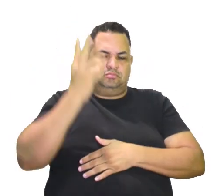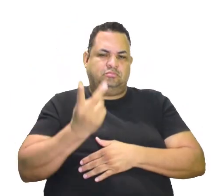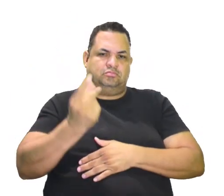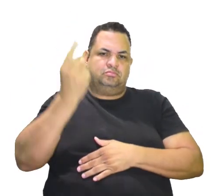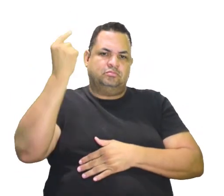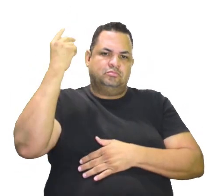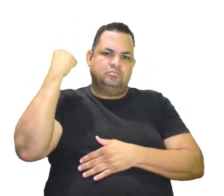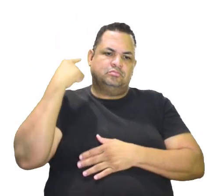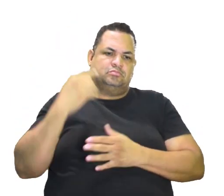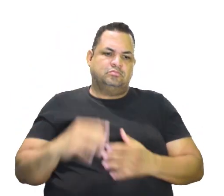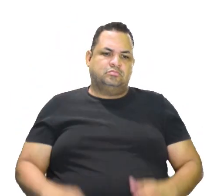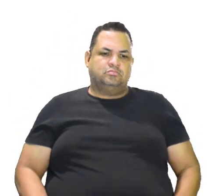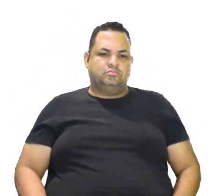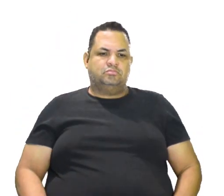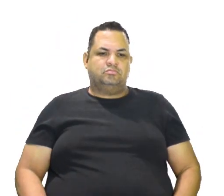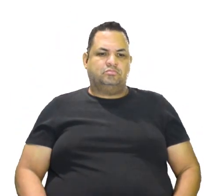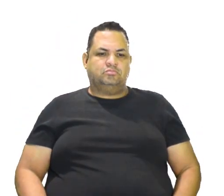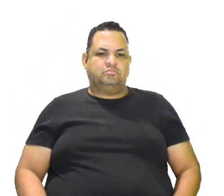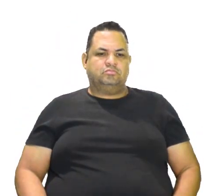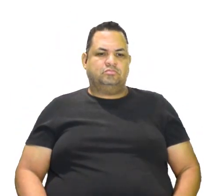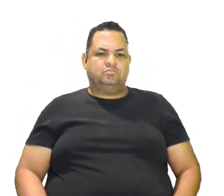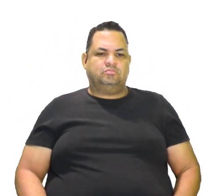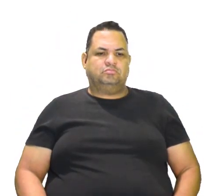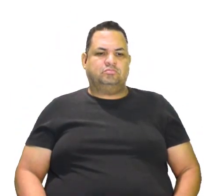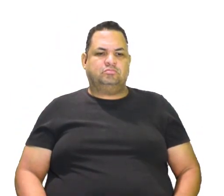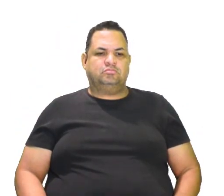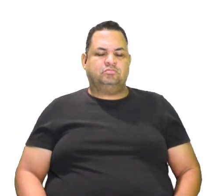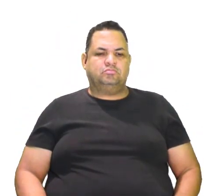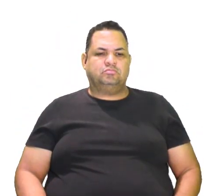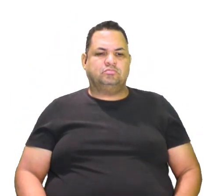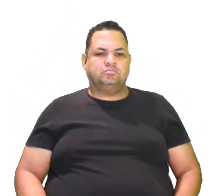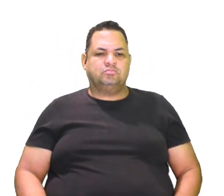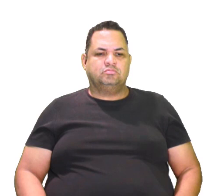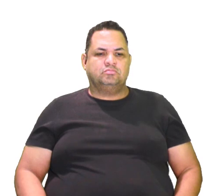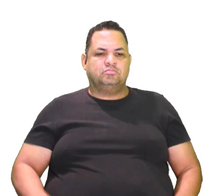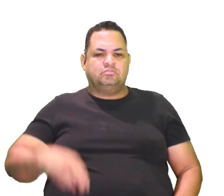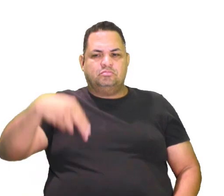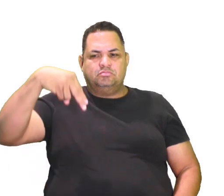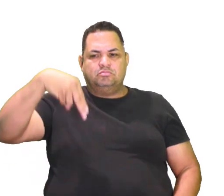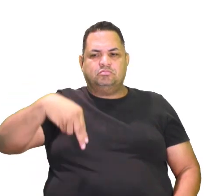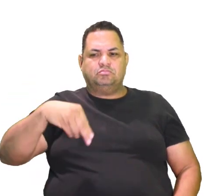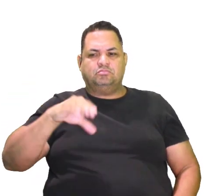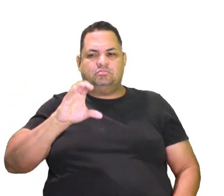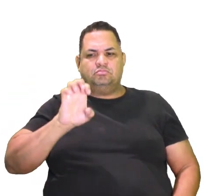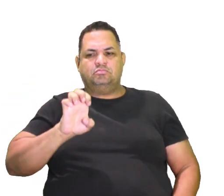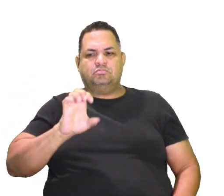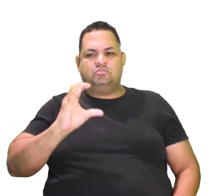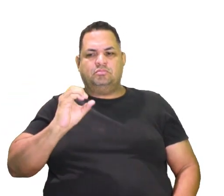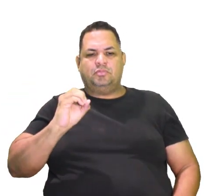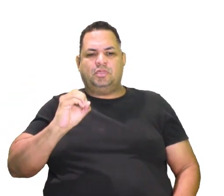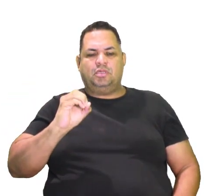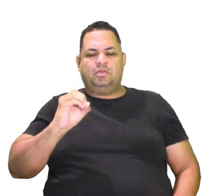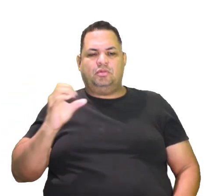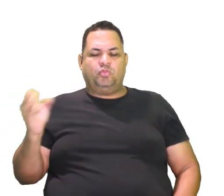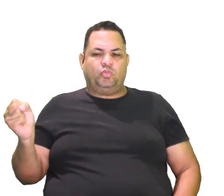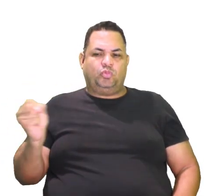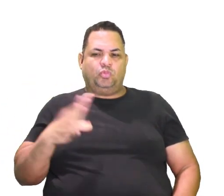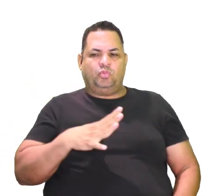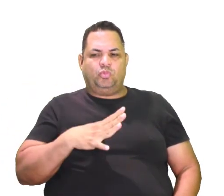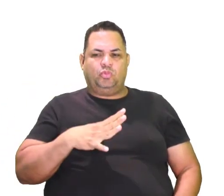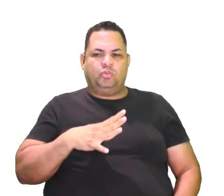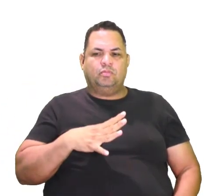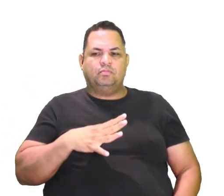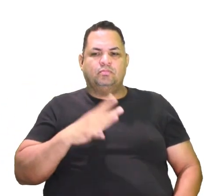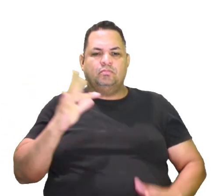esse início aqui, né? O neo significa novo. Então, é um novo